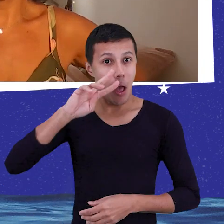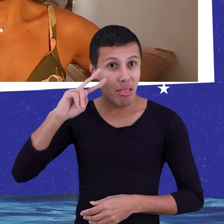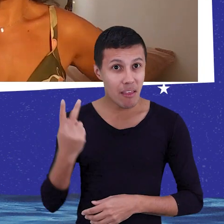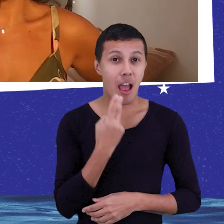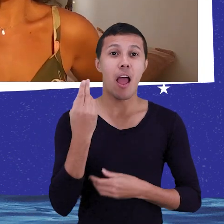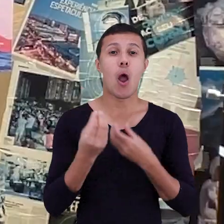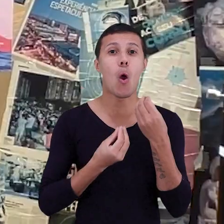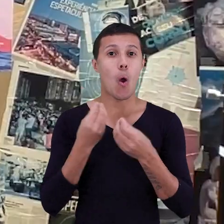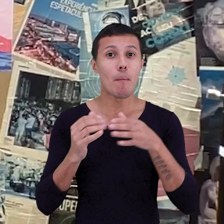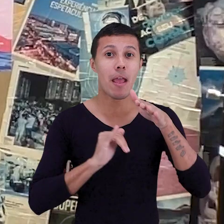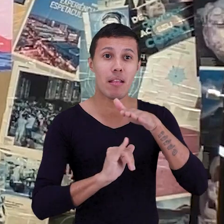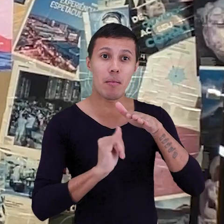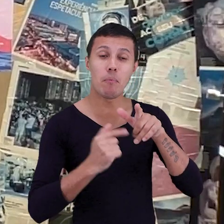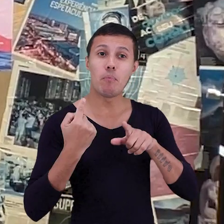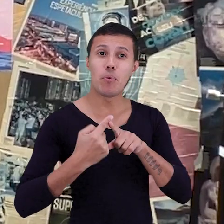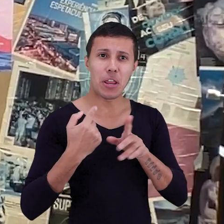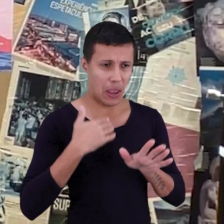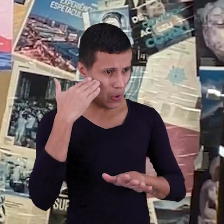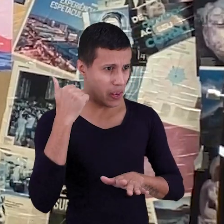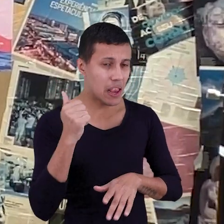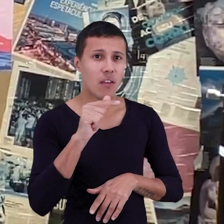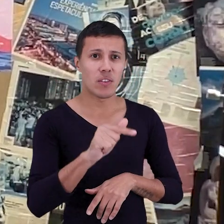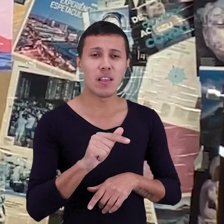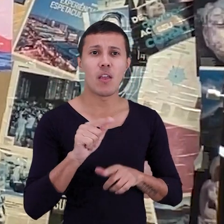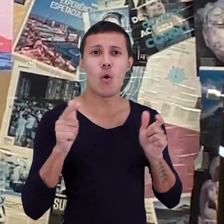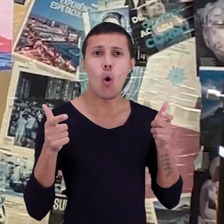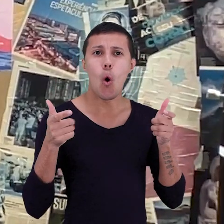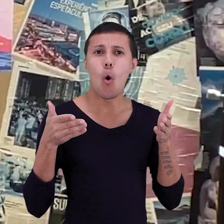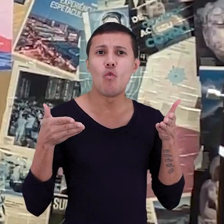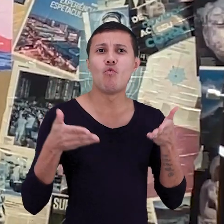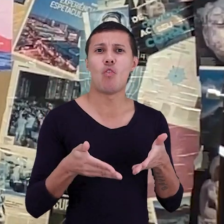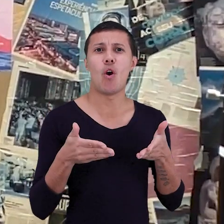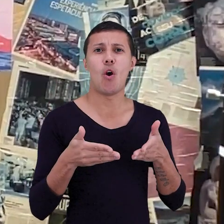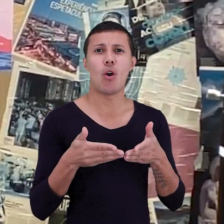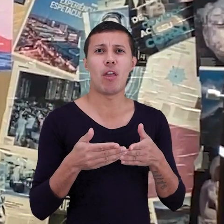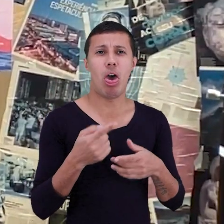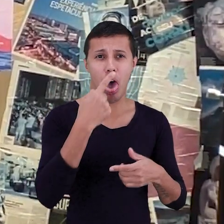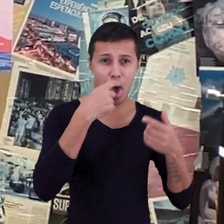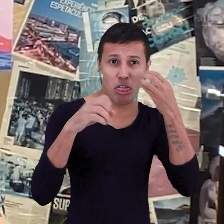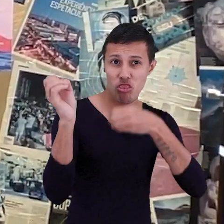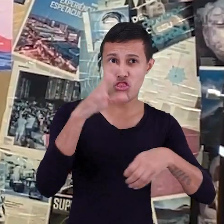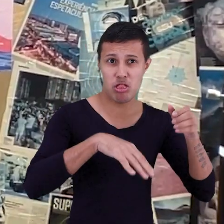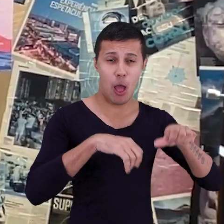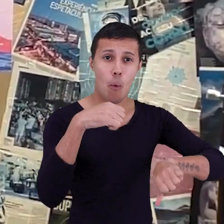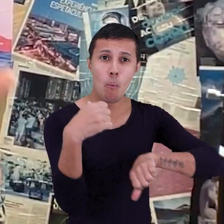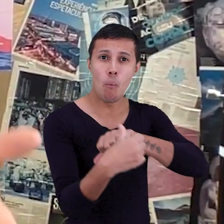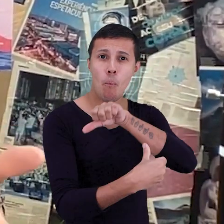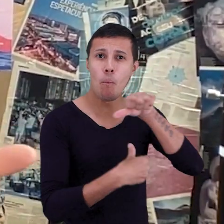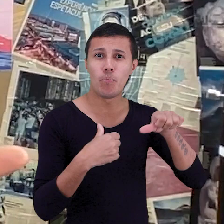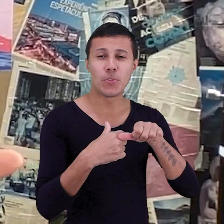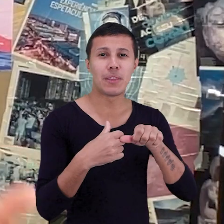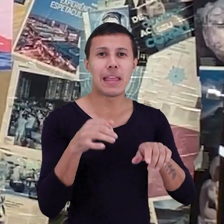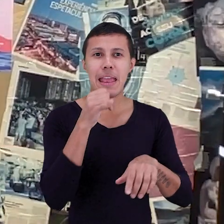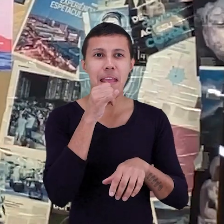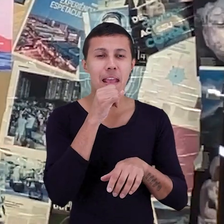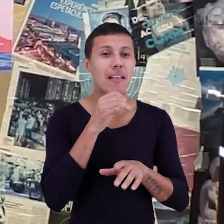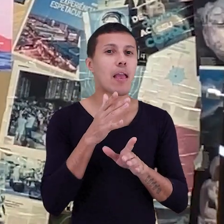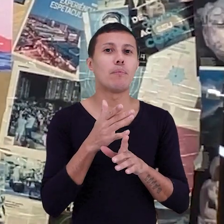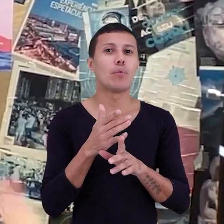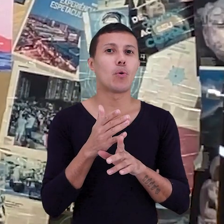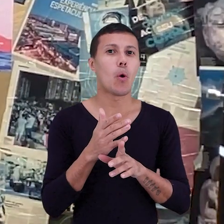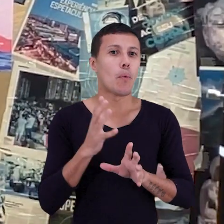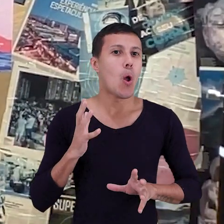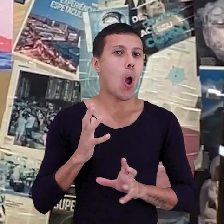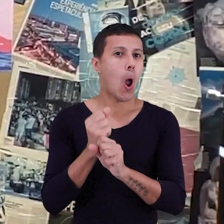uma startup porque eu sei que vocês lidam com a questão de resíduos e transformam resíduo em crédito de carbono,